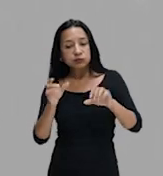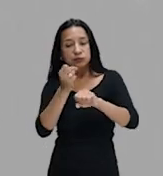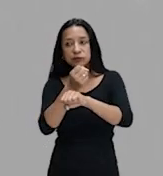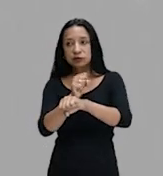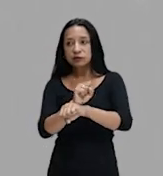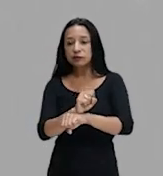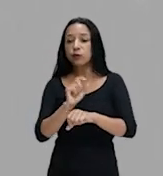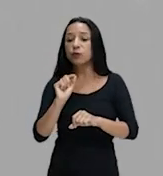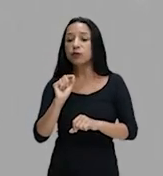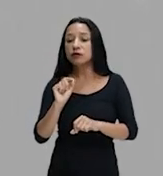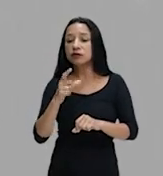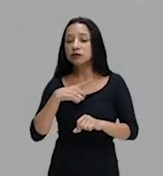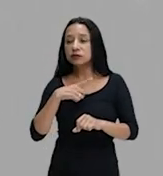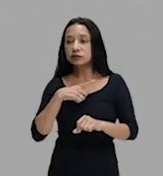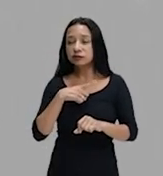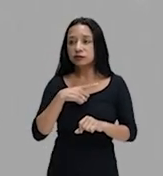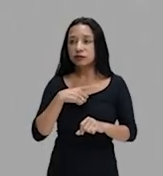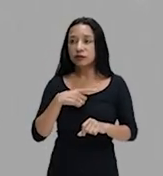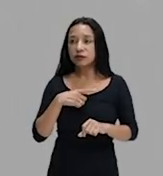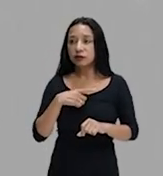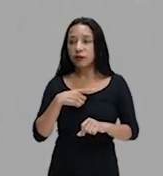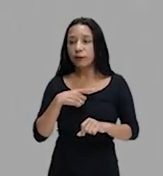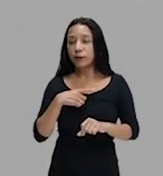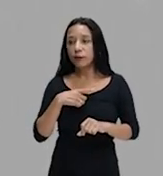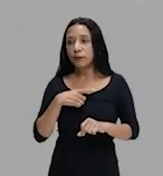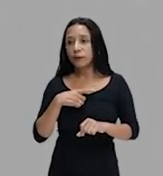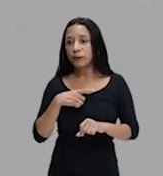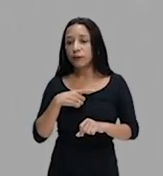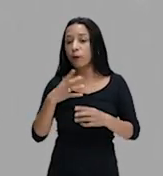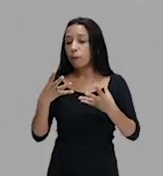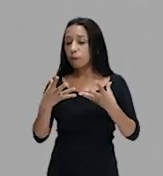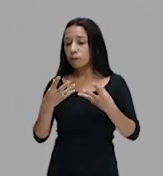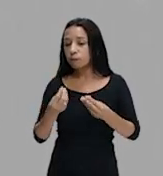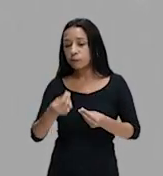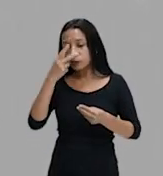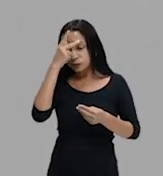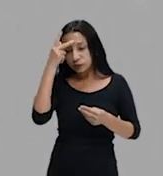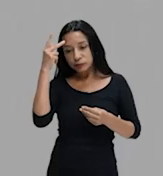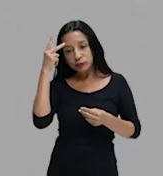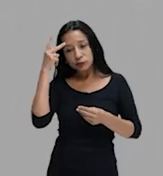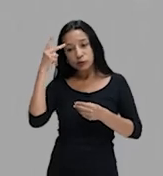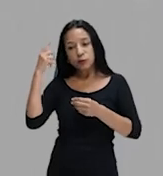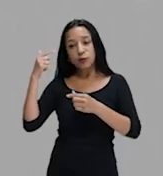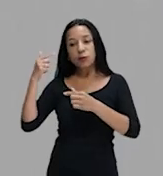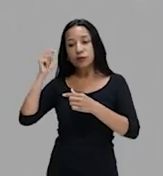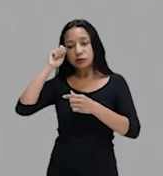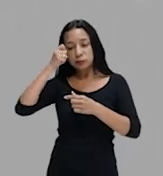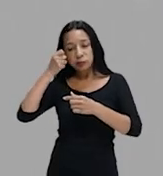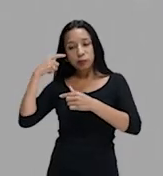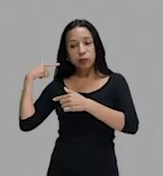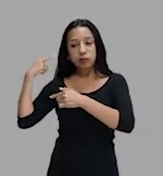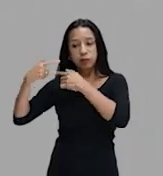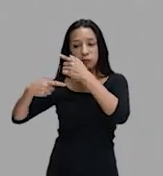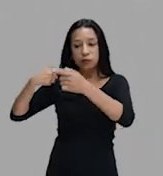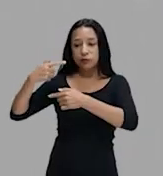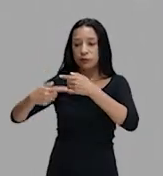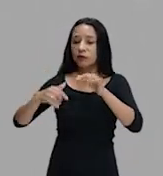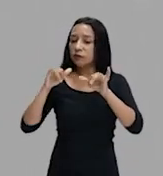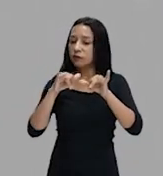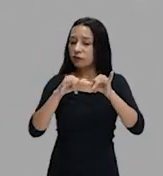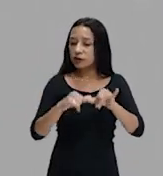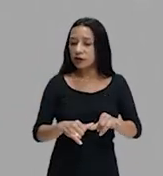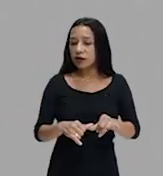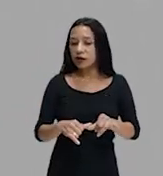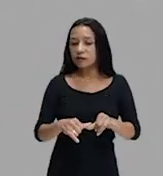que se vê é que muitos desses afro-brasileiros, descendentes de africanos escravizados, vão ficar